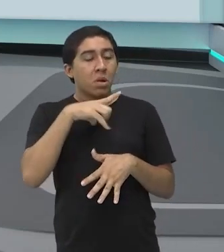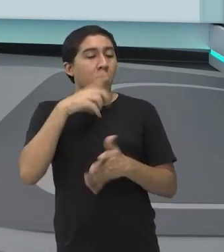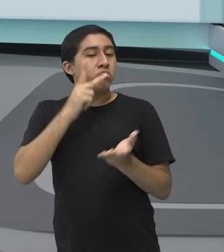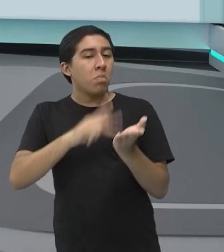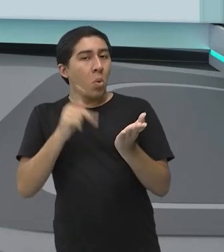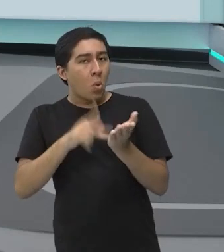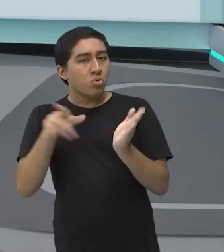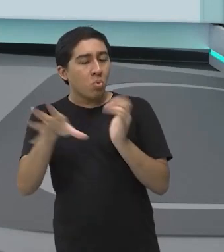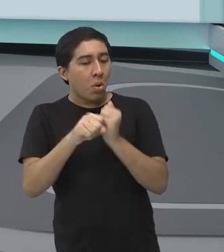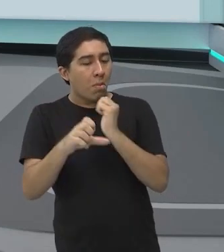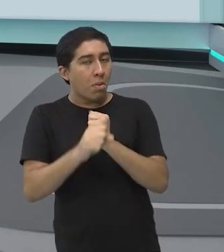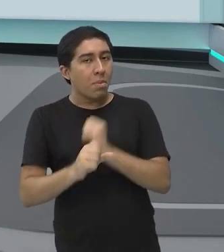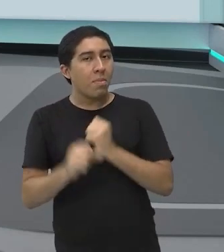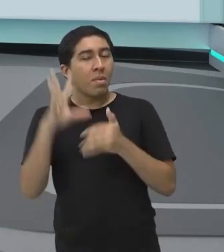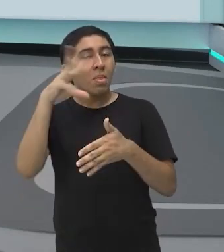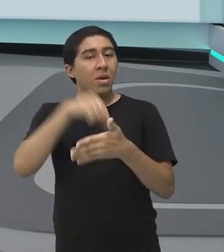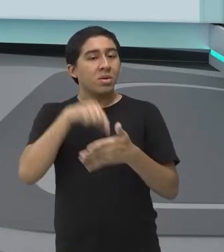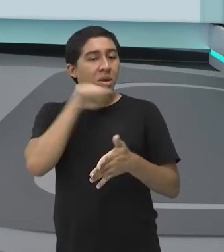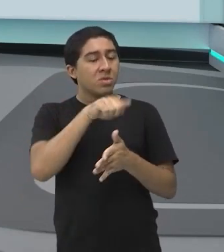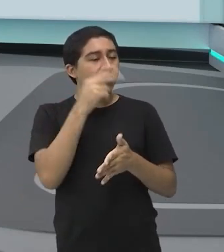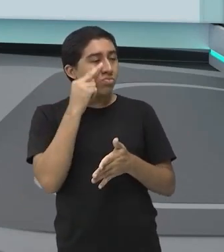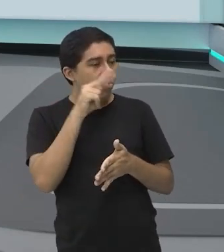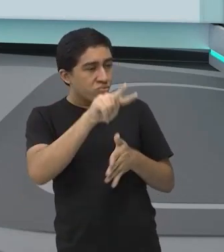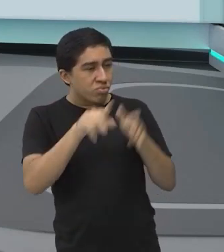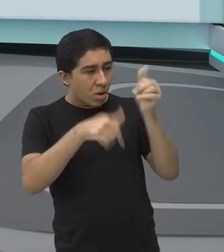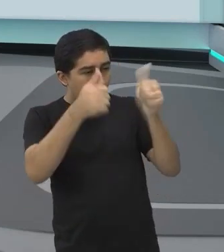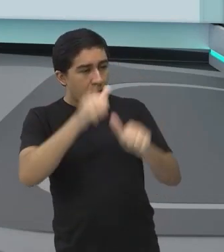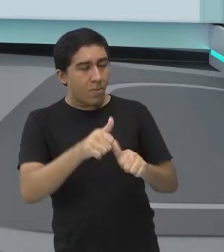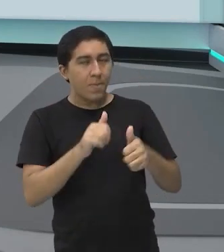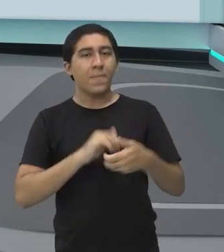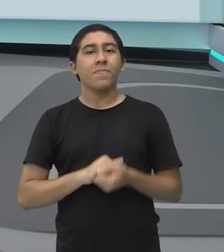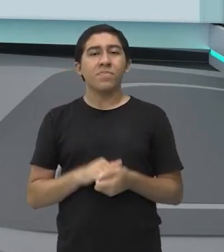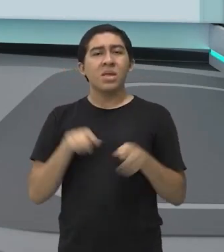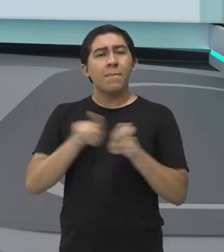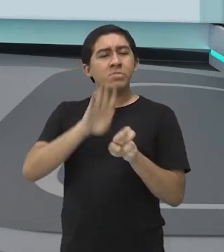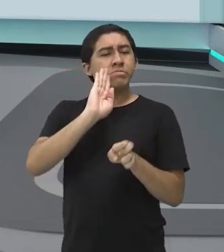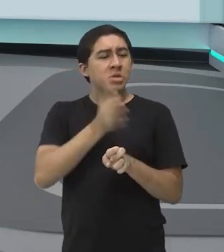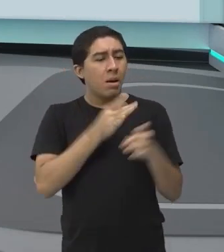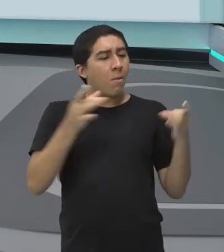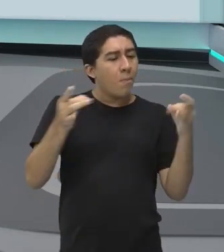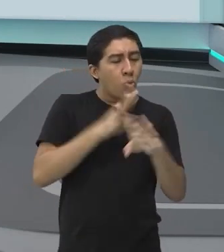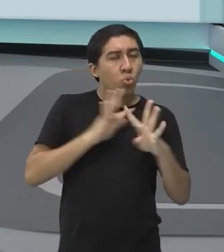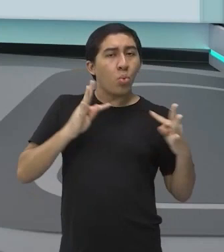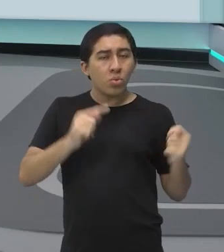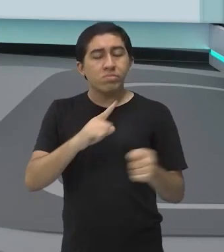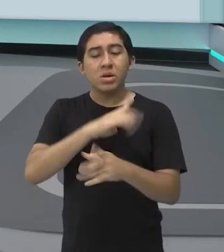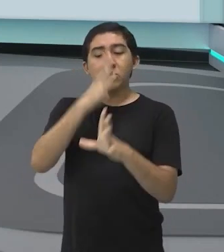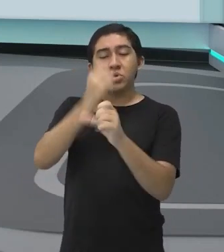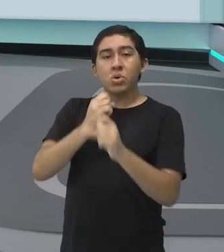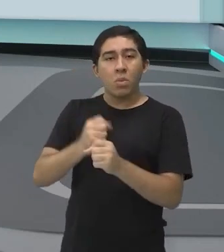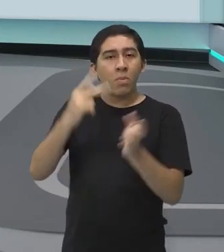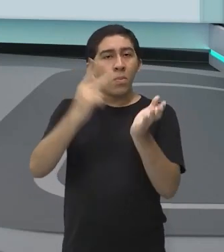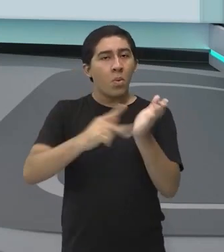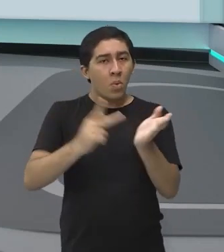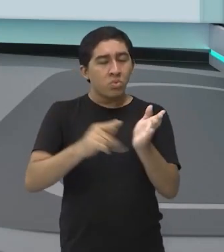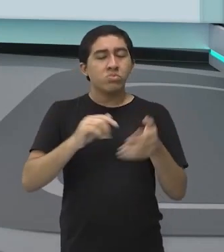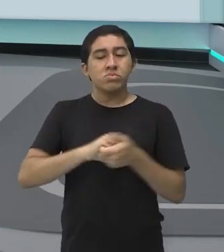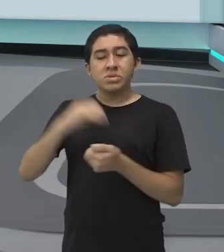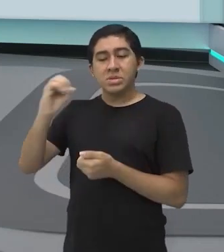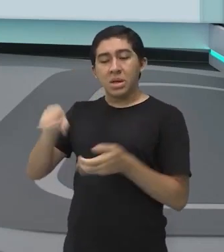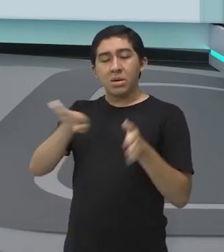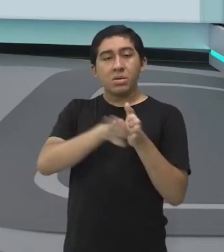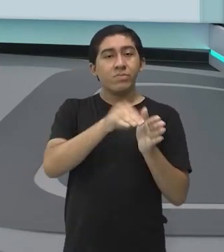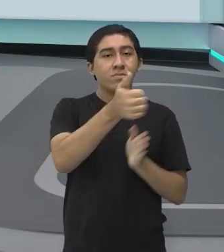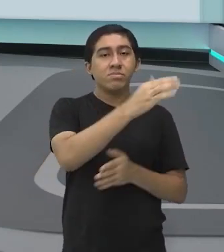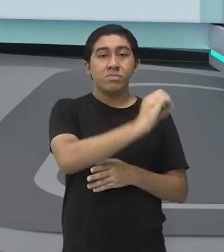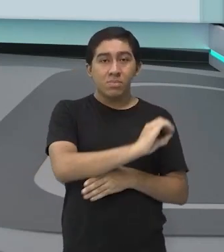possível dentro dessas baterias. E aí, feitas as apresentações, vai fazer a somatória dos pontos, que vão de 0 a